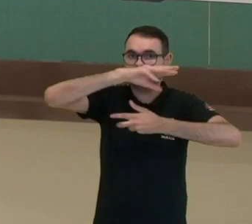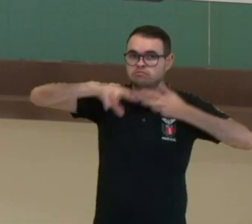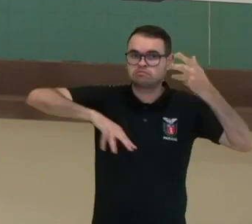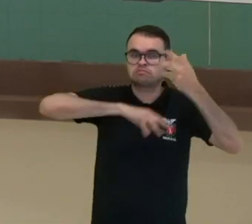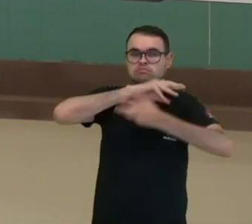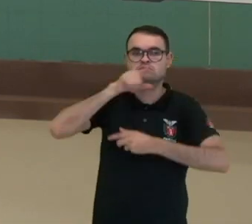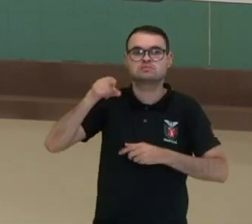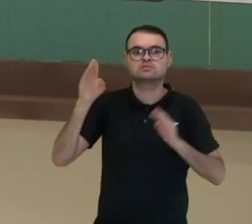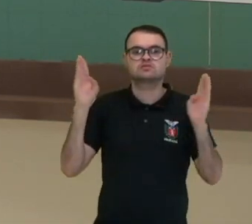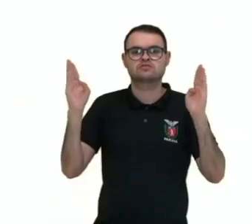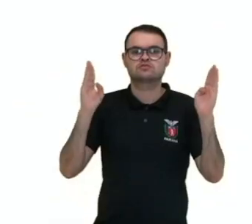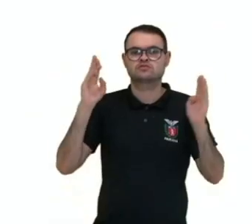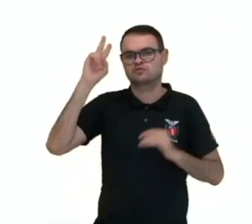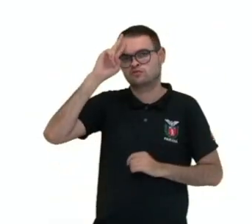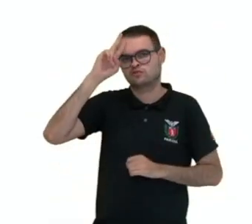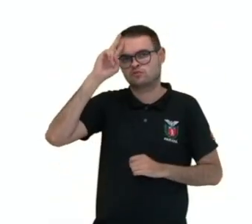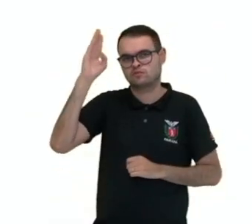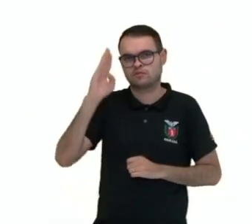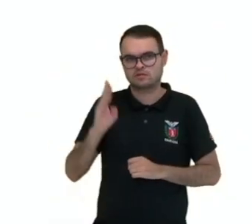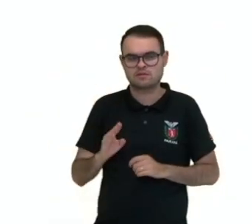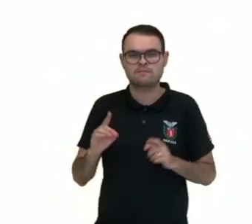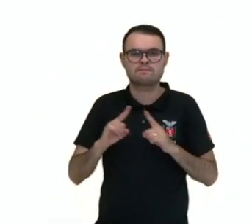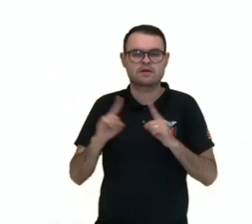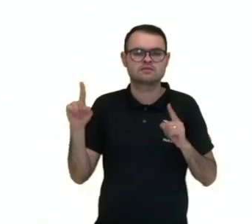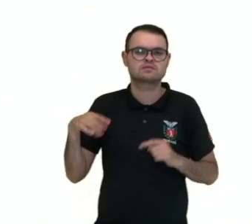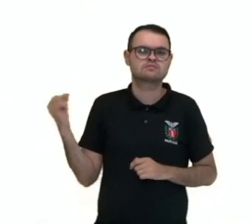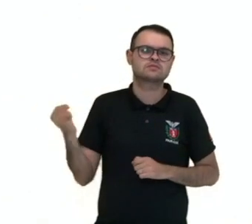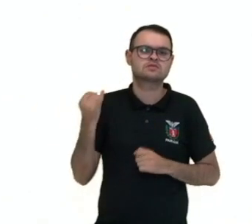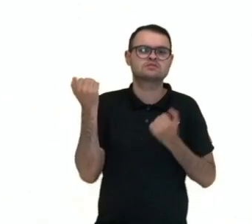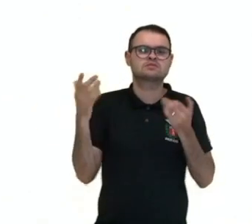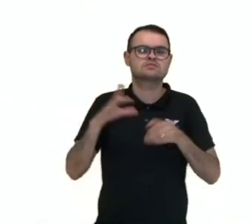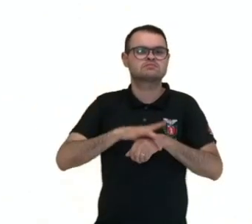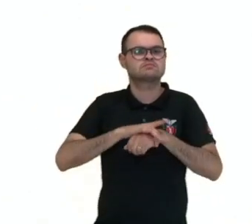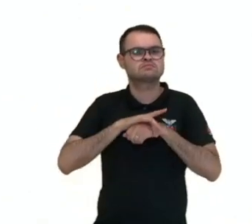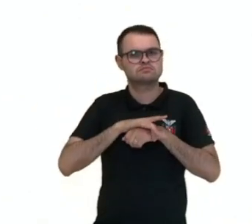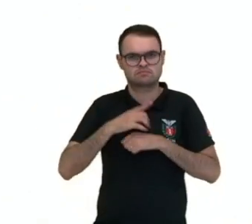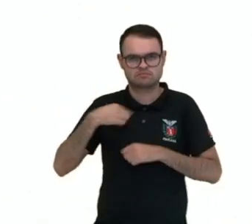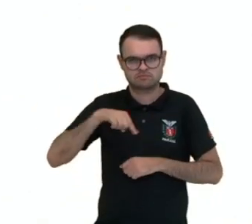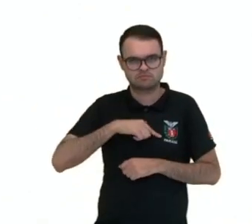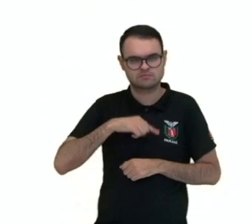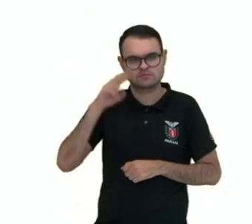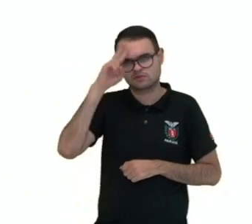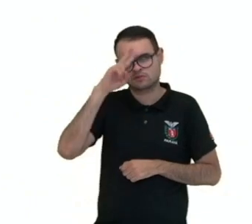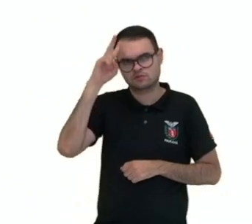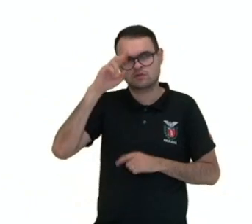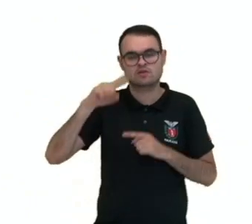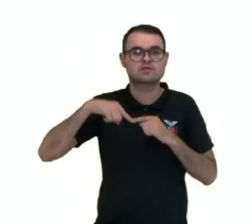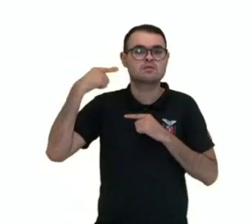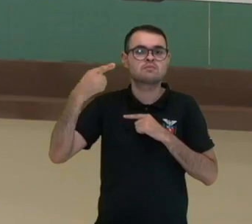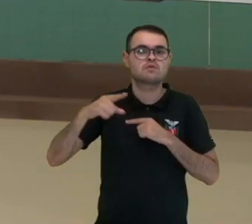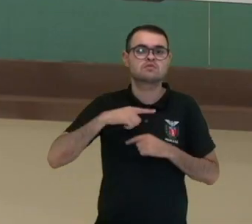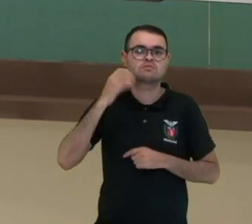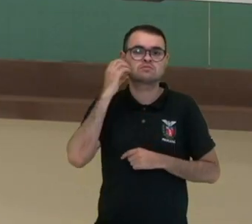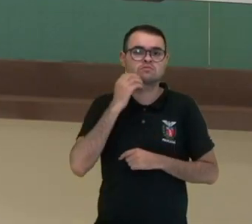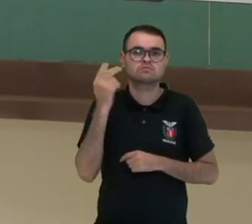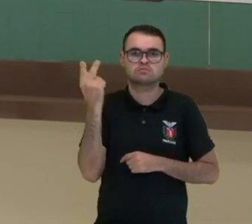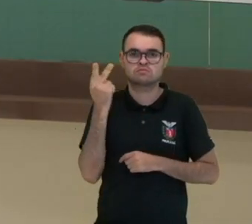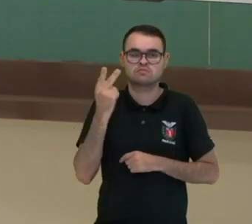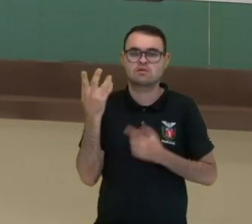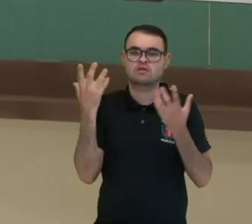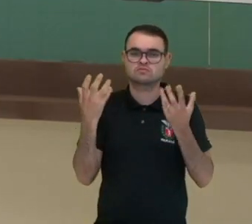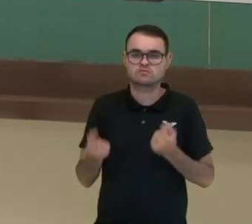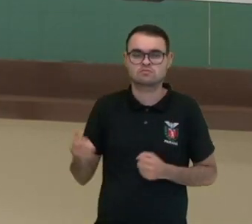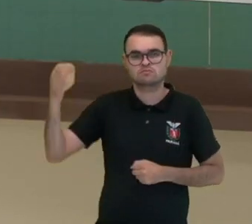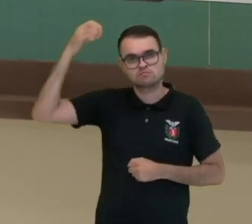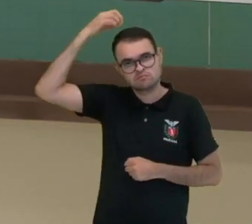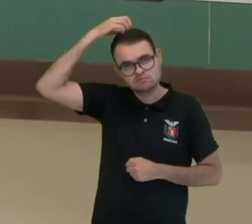história brasileira. Mas um período muito importante para garantir a unidade de nossa história. E depois disso aí, Dom Pedro II assume o governo